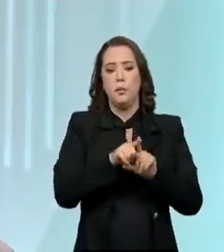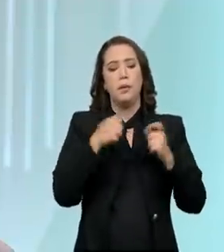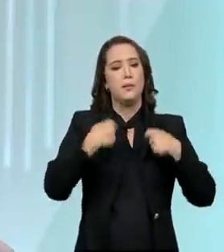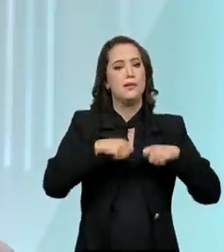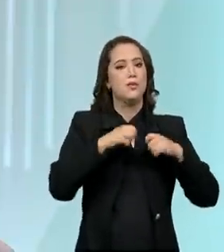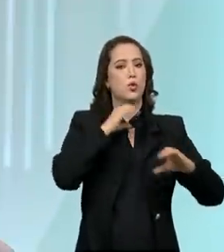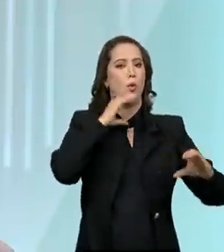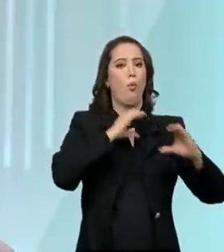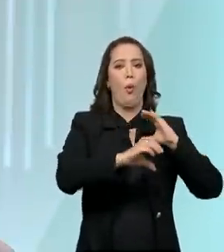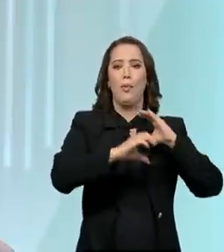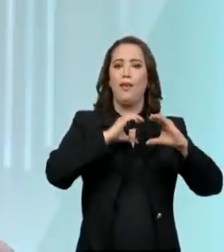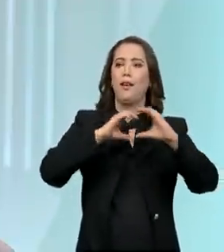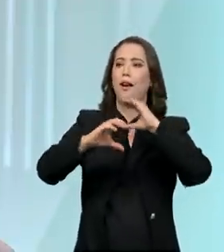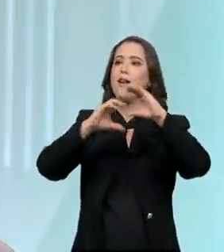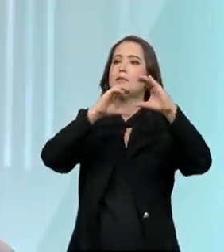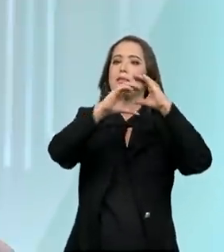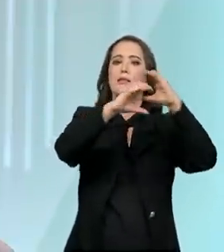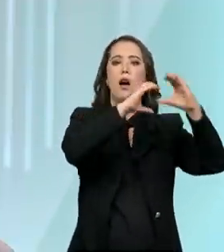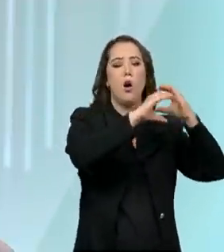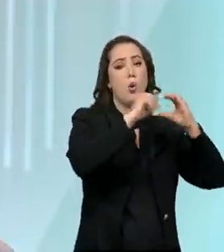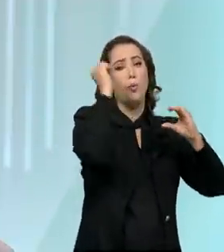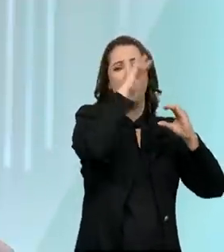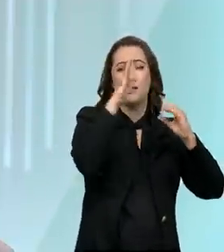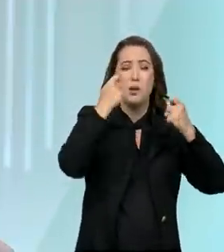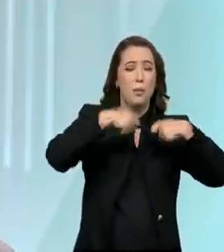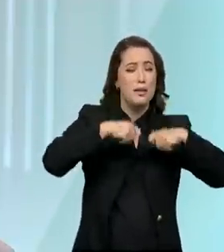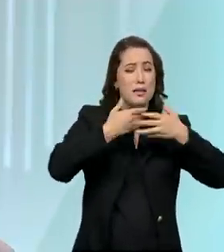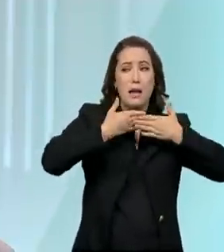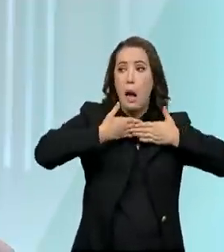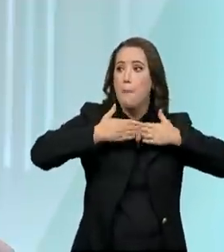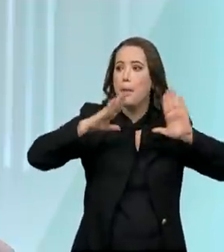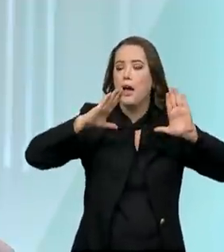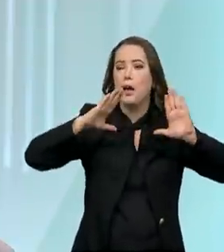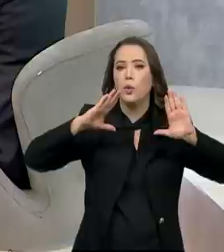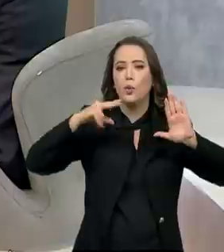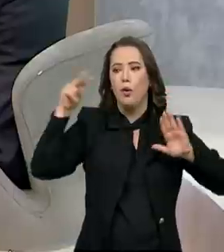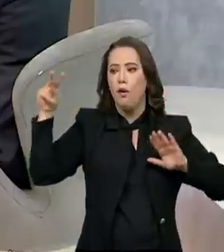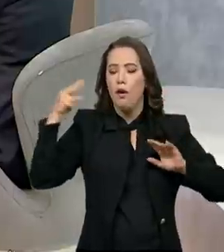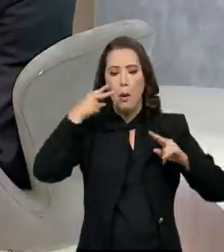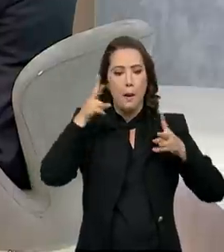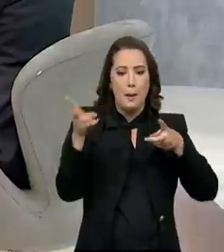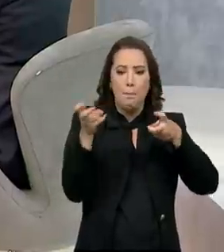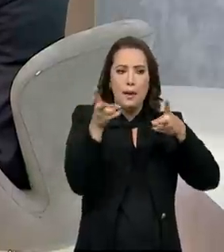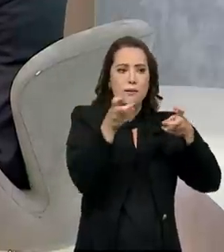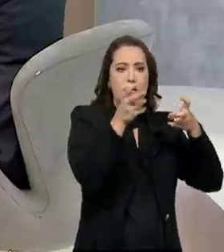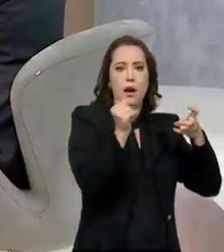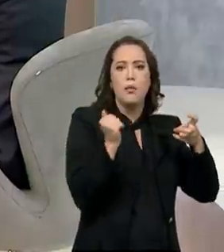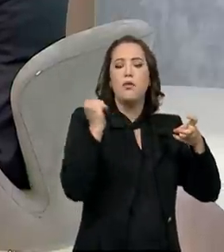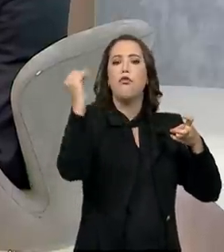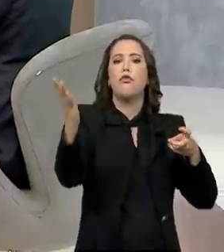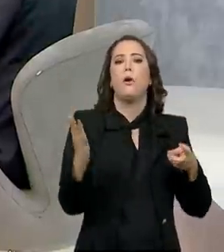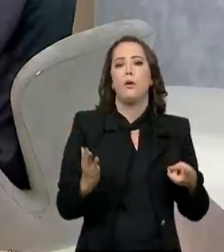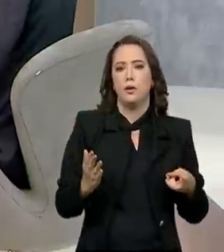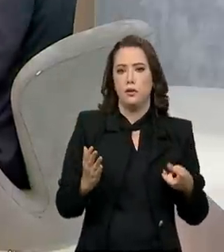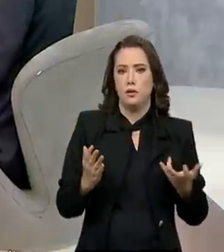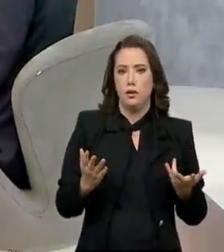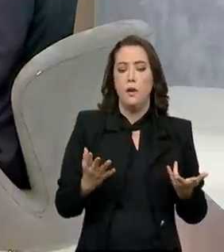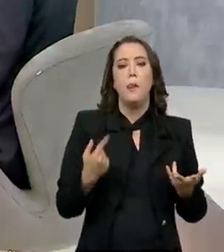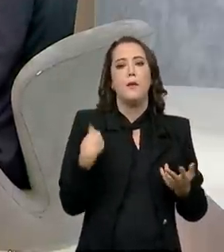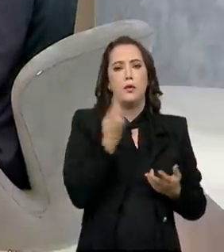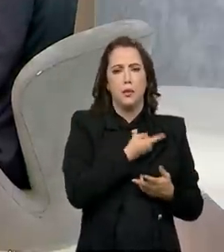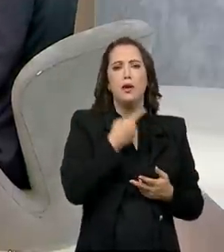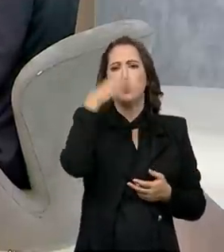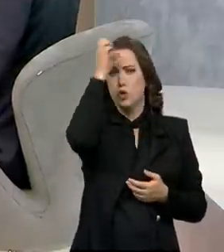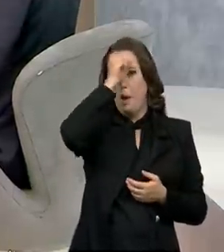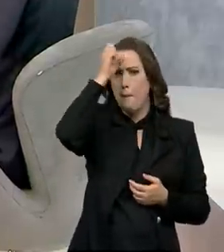fundamental. O Brasil tem que ser um país aberto, tem que ser um país que escuta os investidores, escuta os parceiros. E a gente aprende